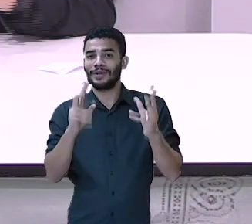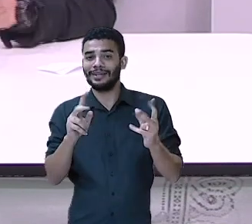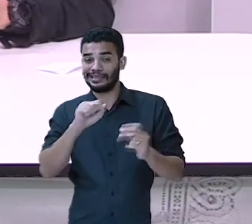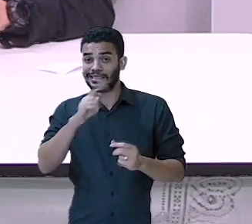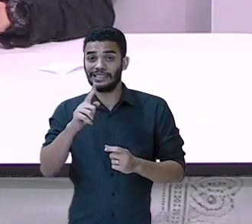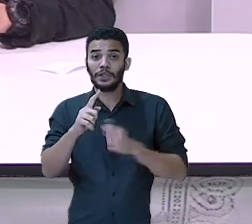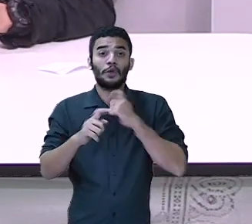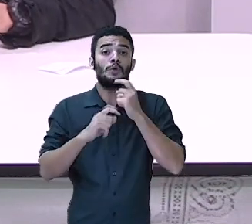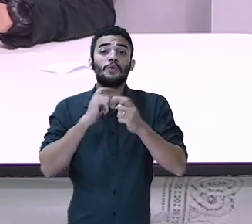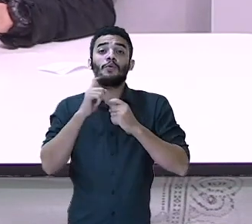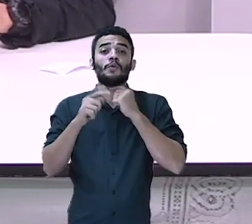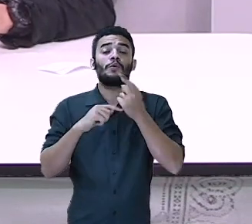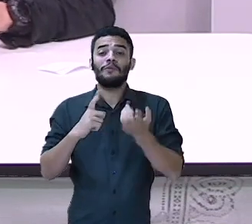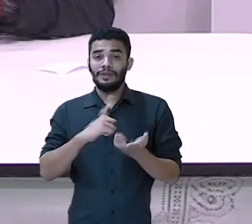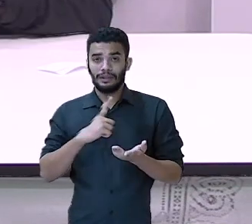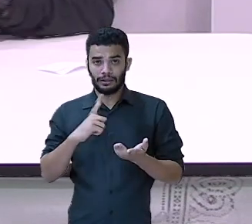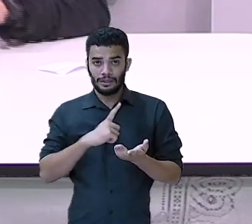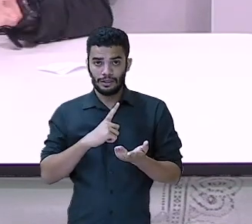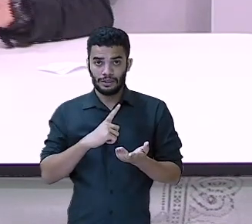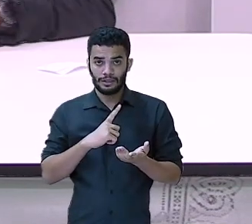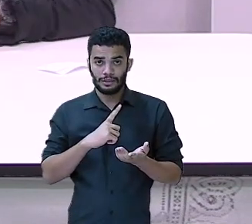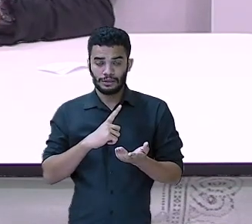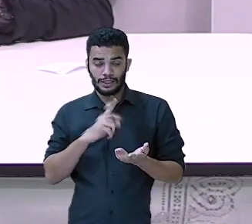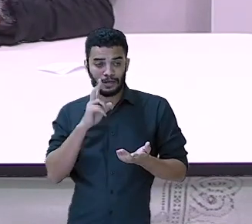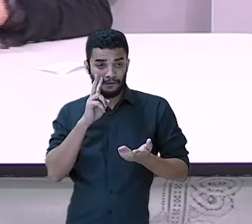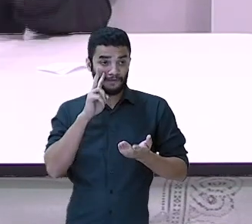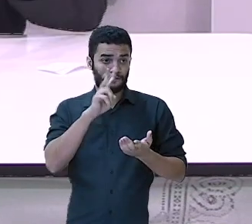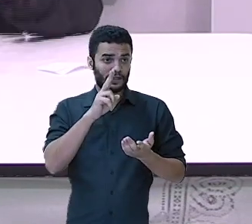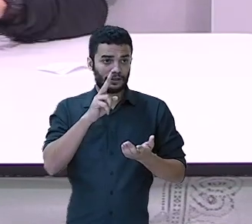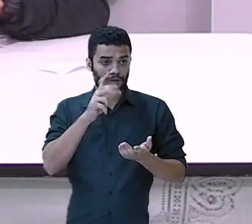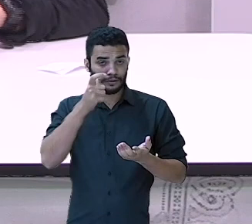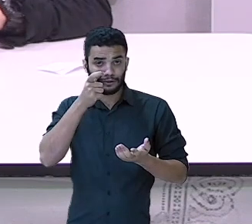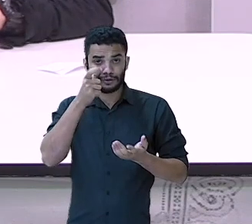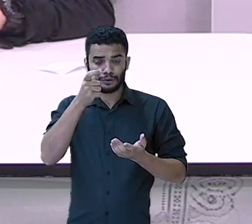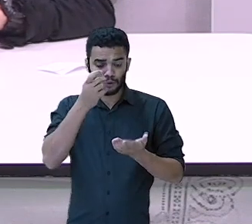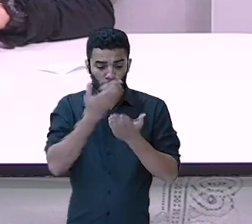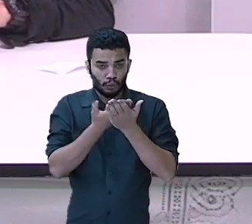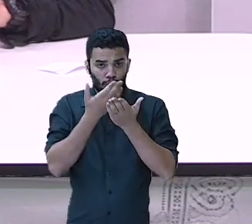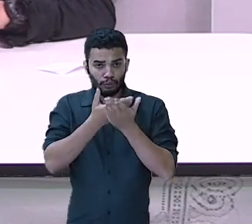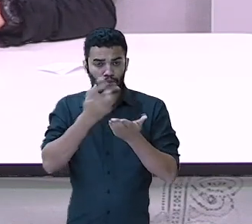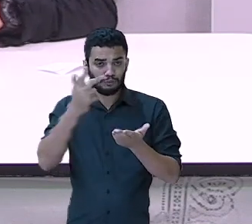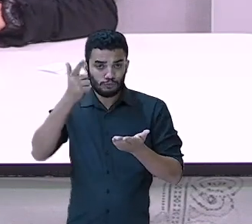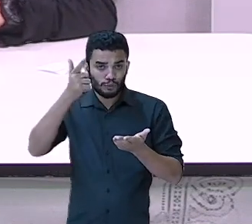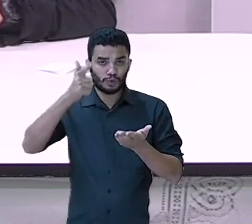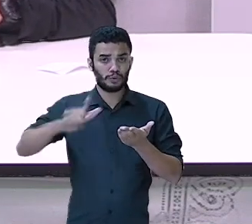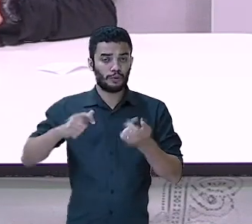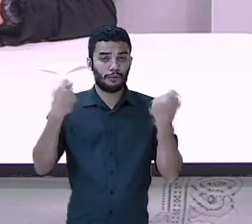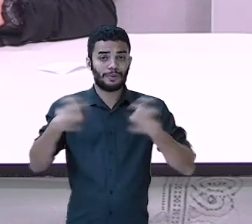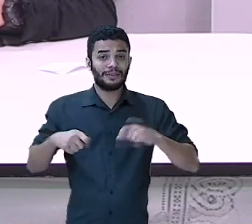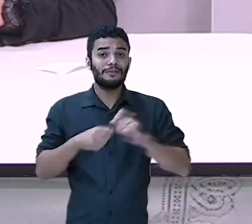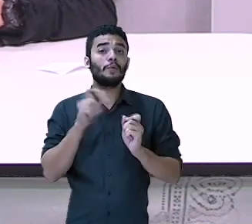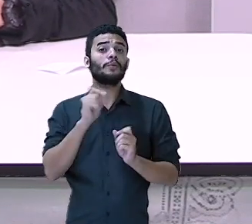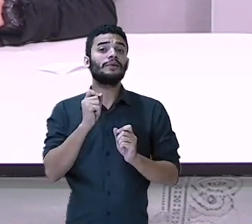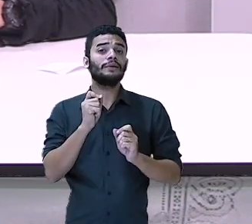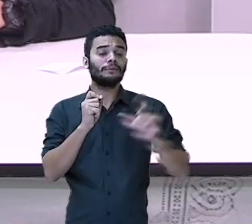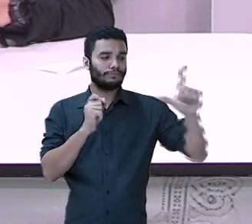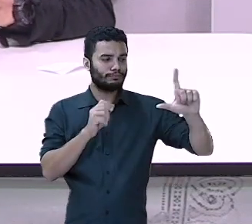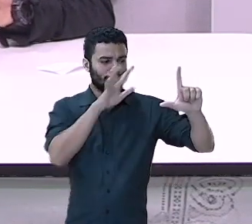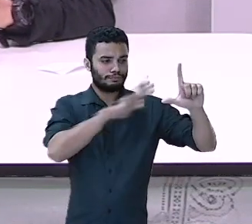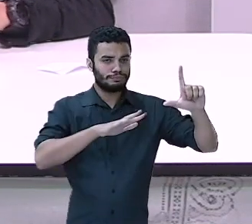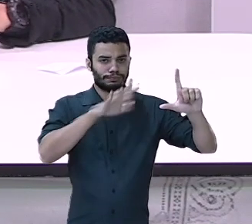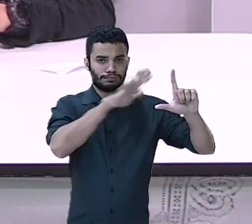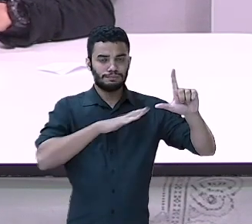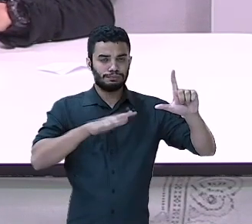dúvida? Precisa assistir a aula novamente? Tranquilo. É só acessar a nossa plataforma SMEDGV,